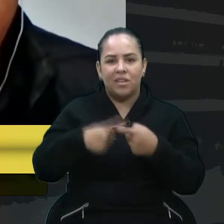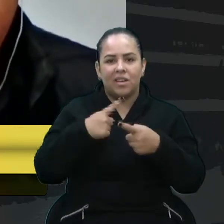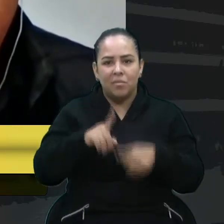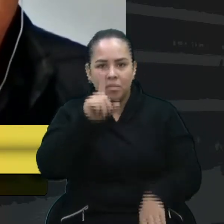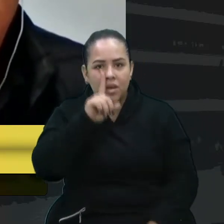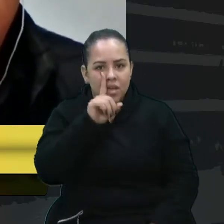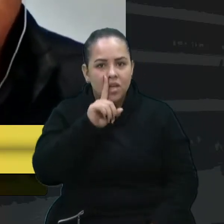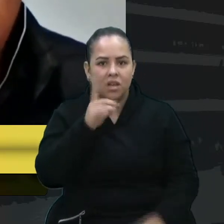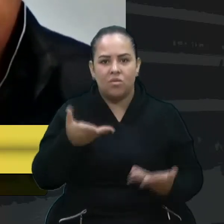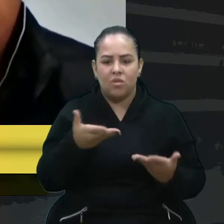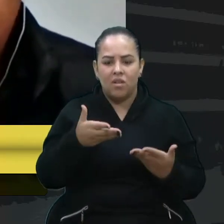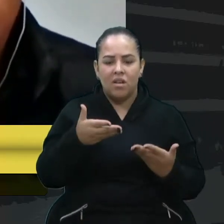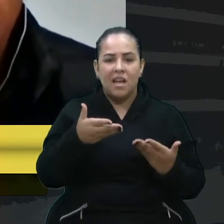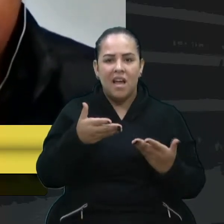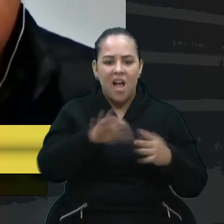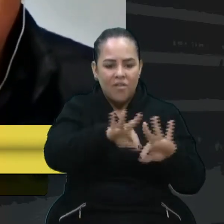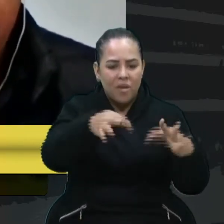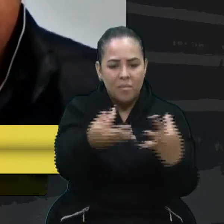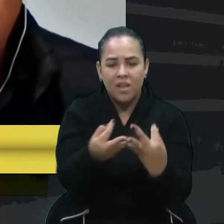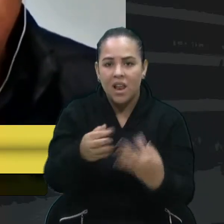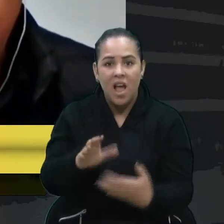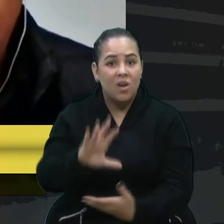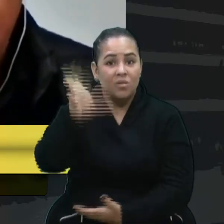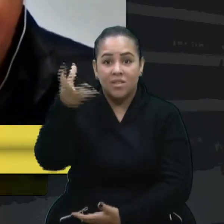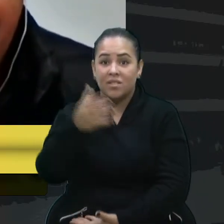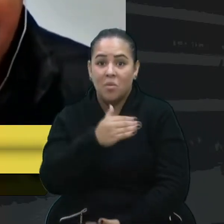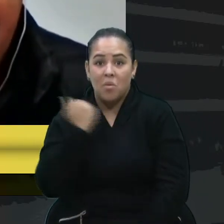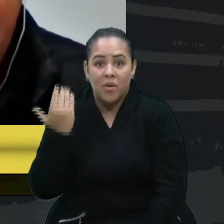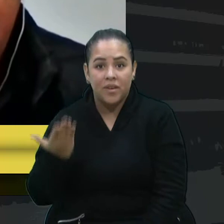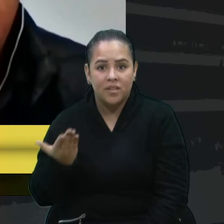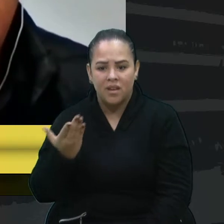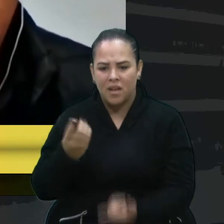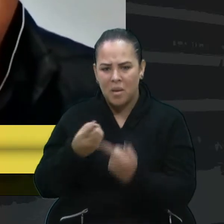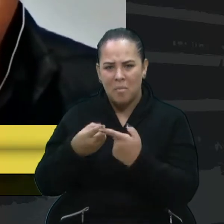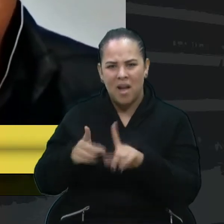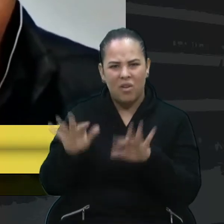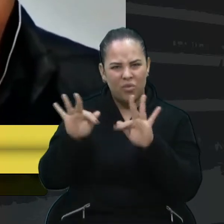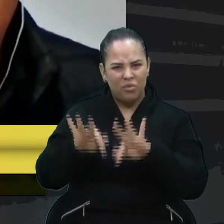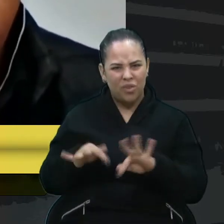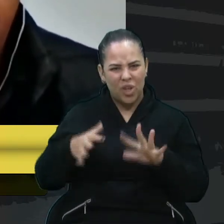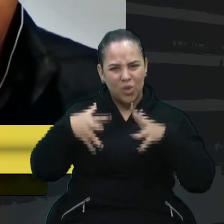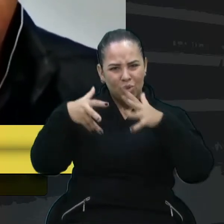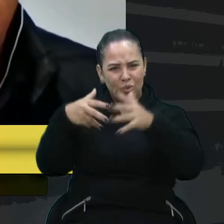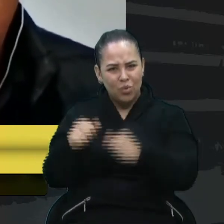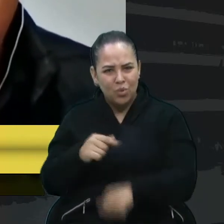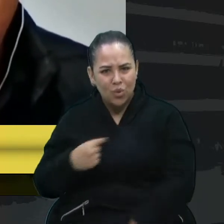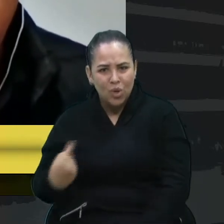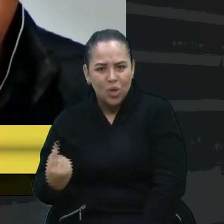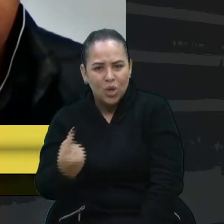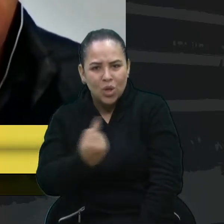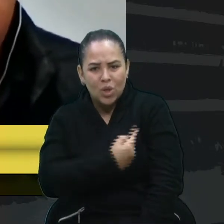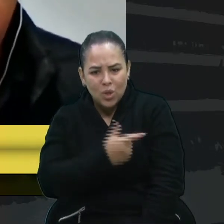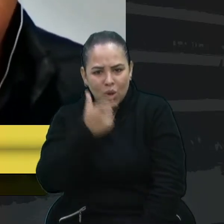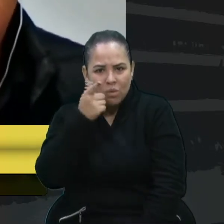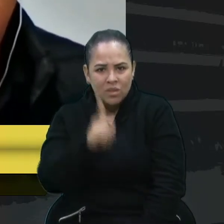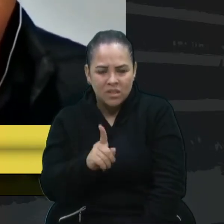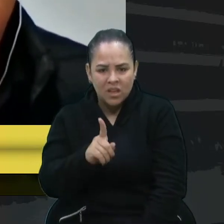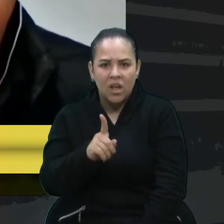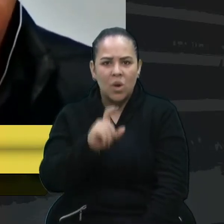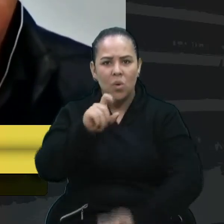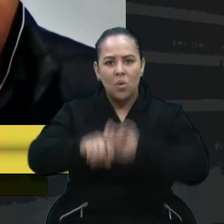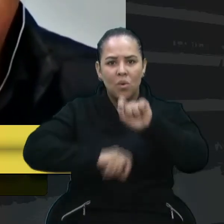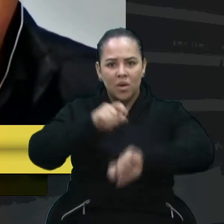perigo. Que aconteceram diversas mortes. Agora vamos apagar tudo o que o trânsito